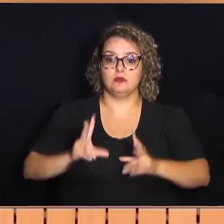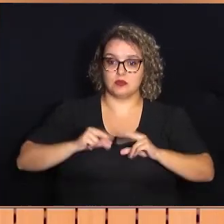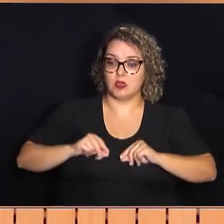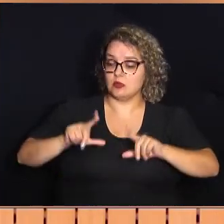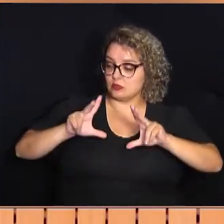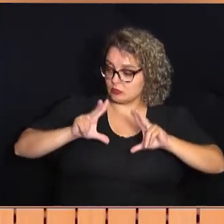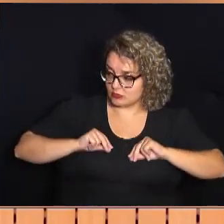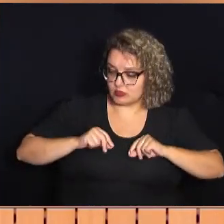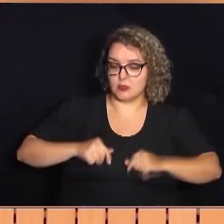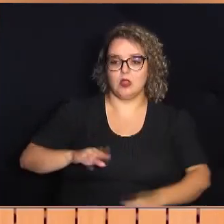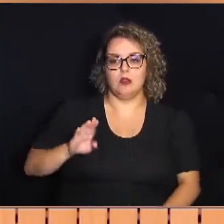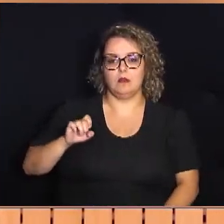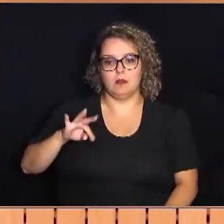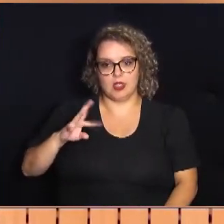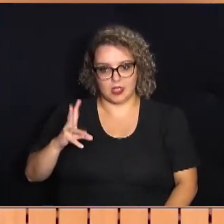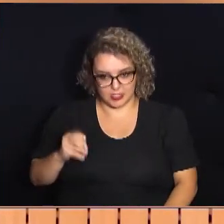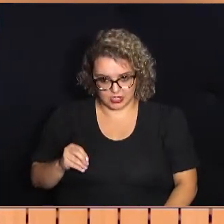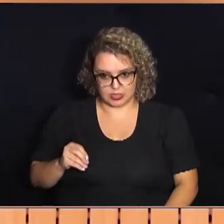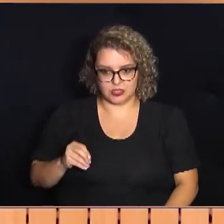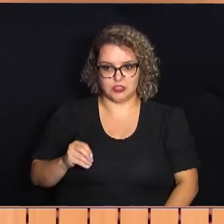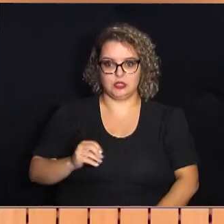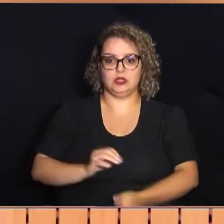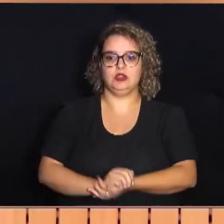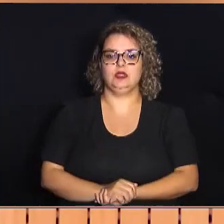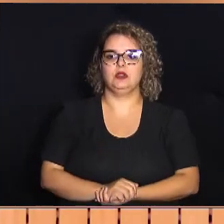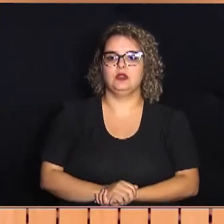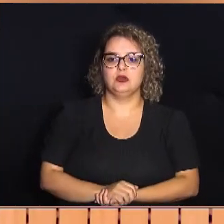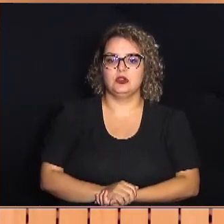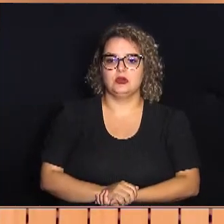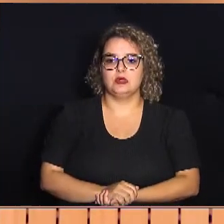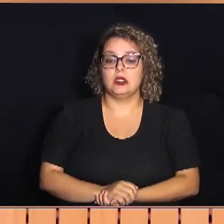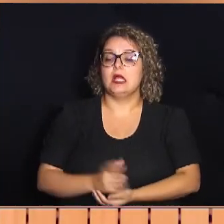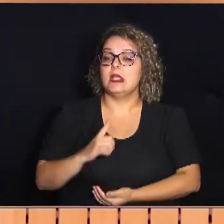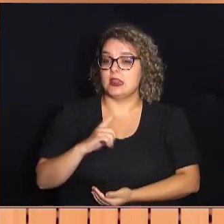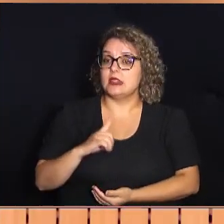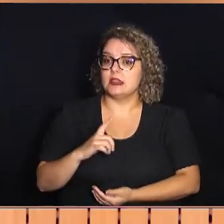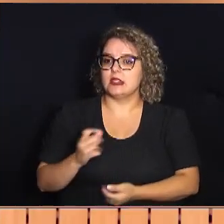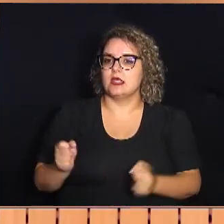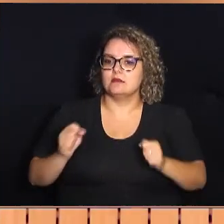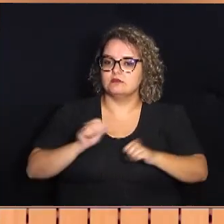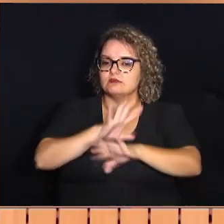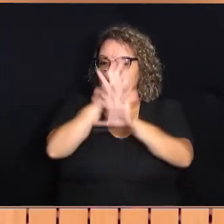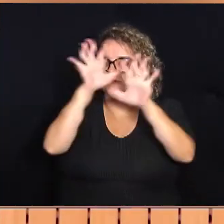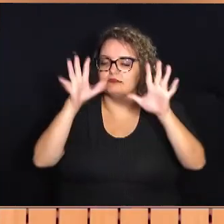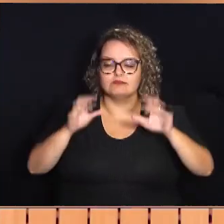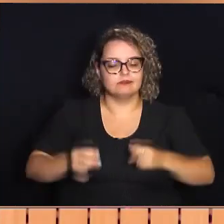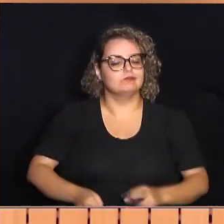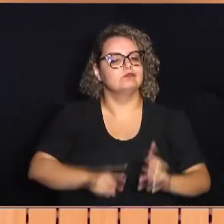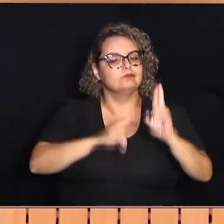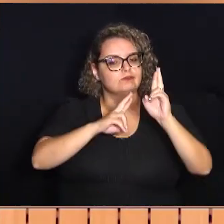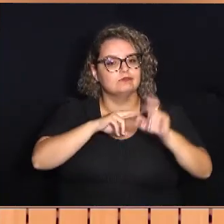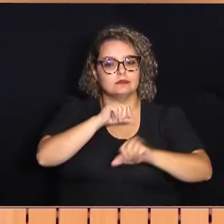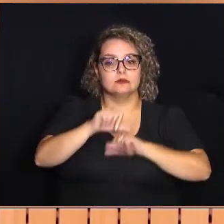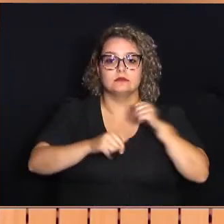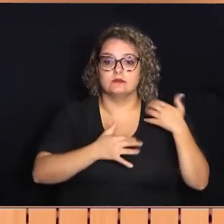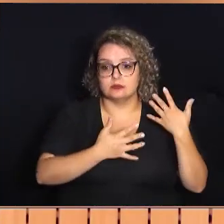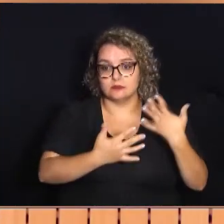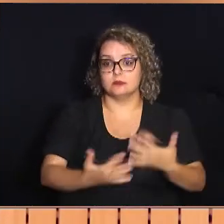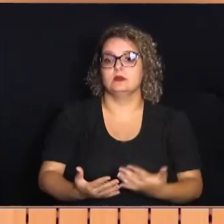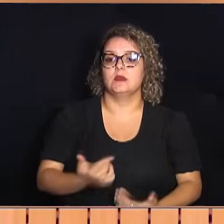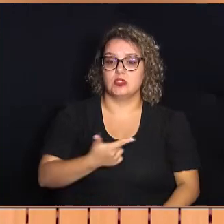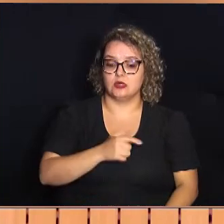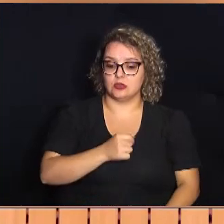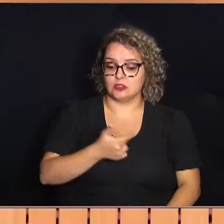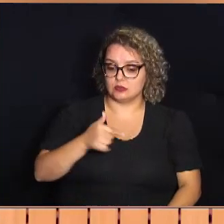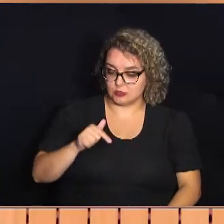do diploma de mérito Ebert de Souza, Betinho, tem sido um farol de esperança e transformação desde a sua